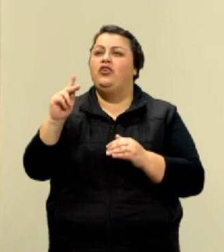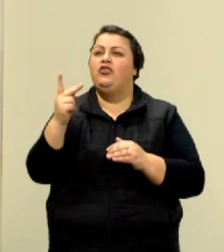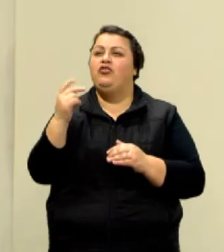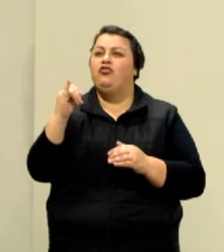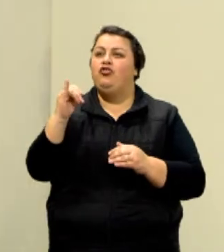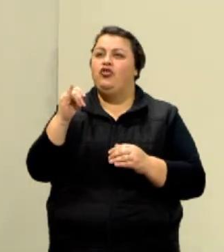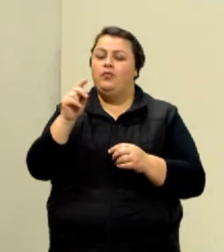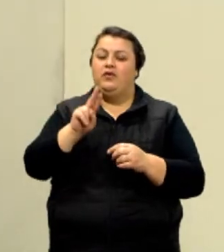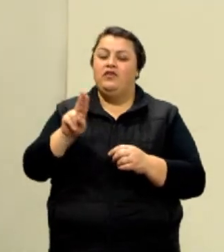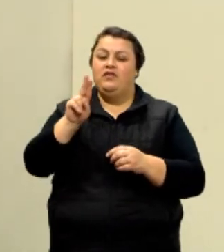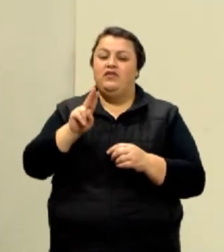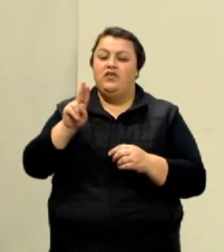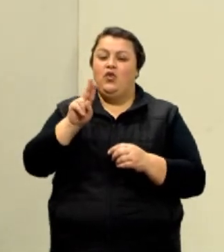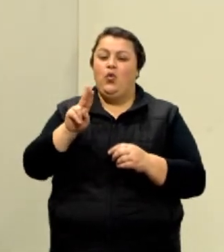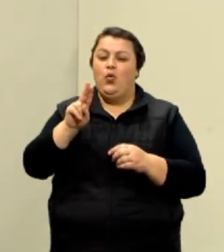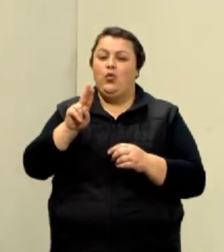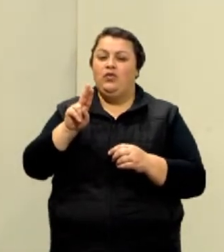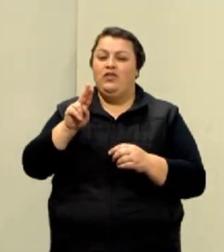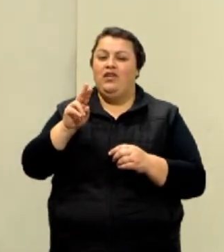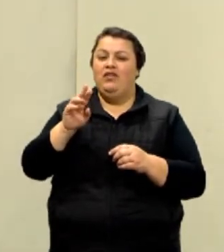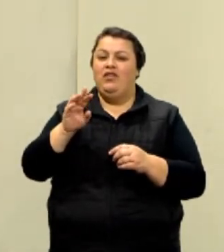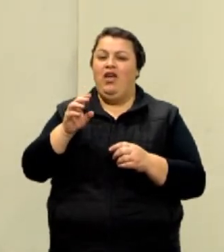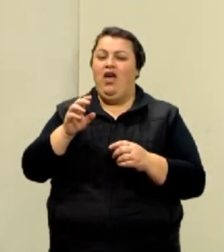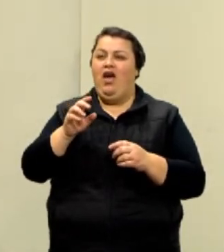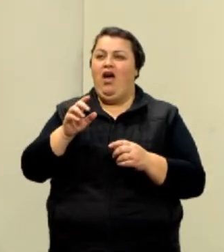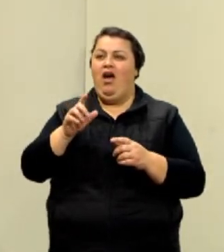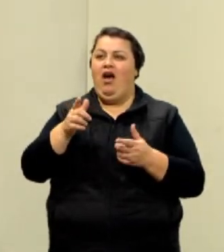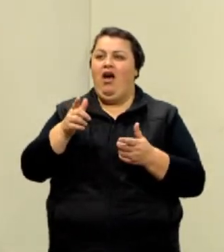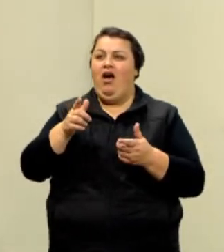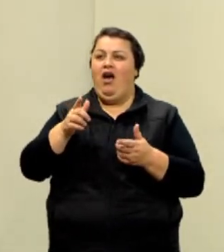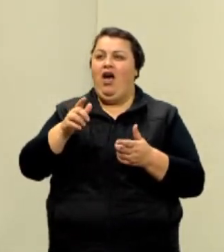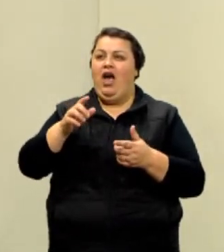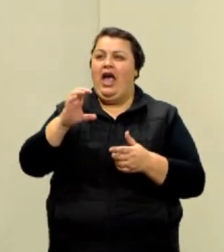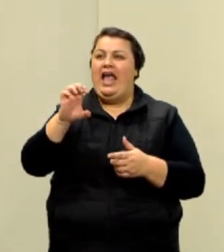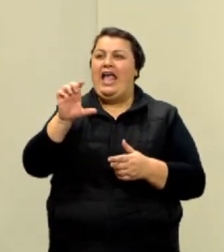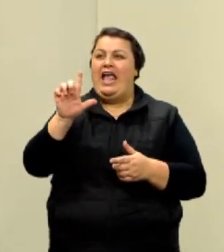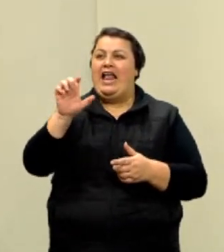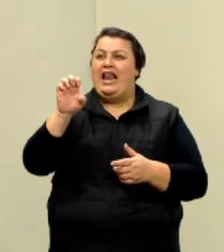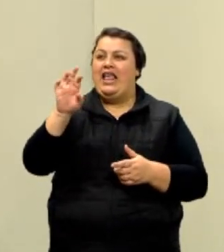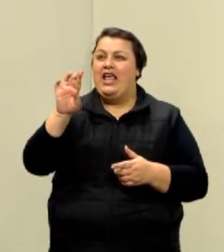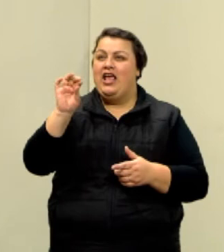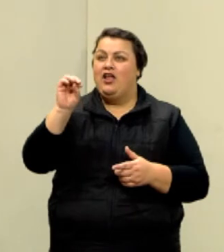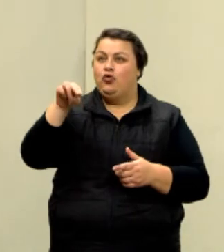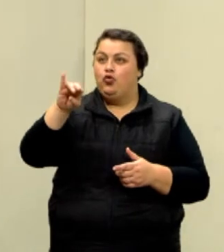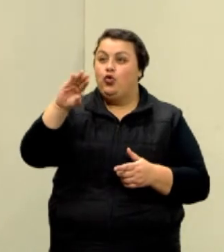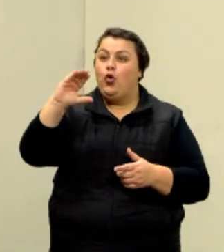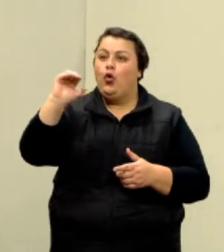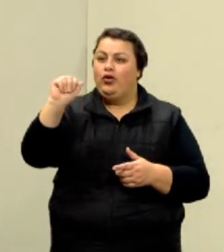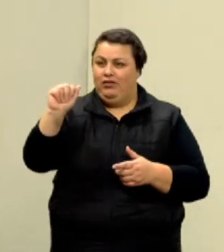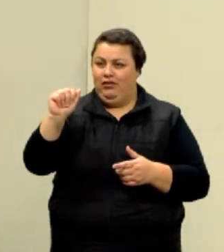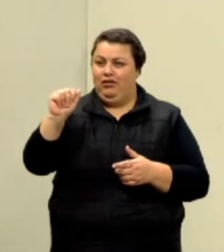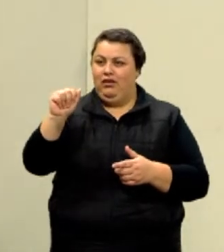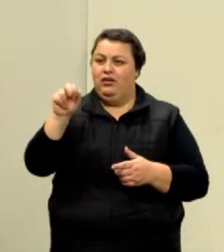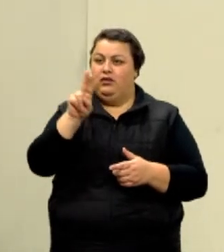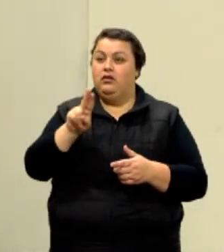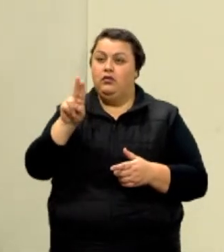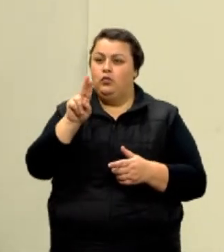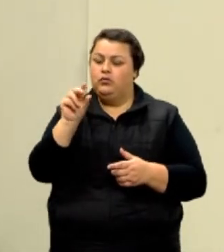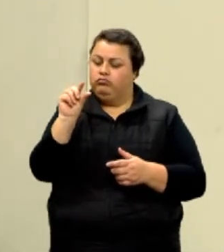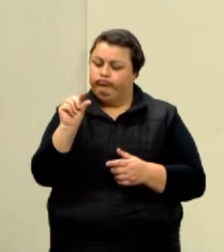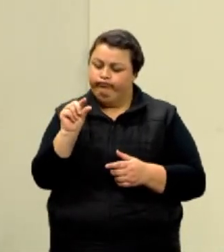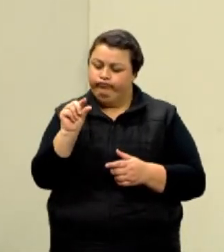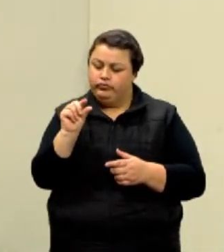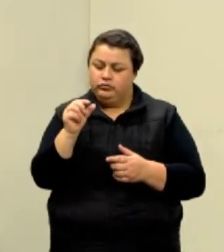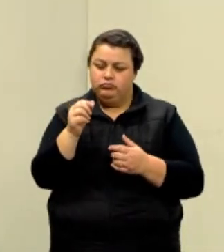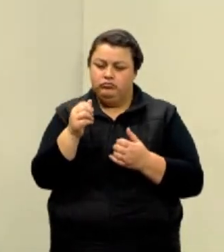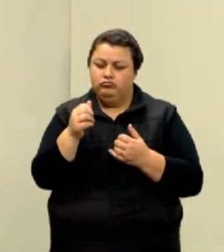componentes eletrônicos já se manipula átomos de distâncias nanométricas fazendo com que os